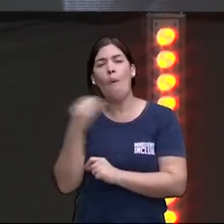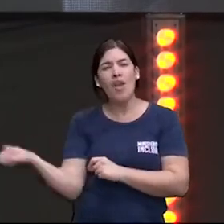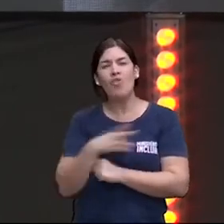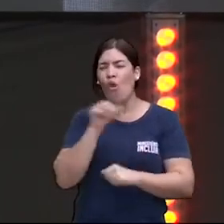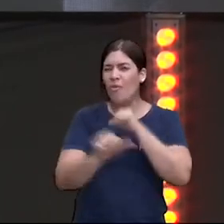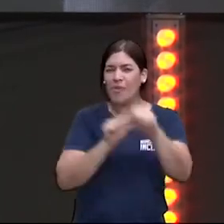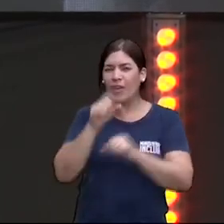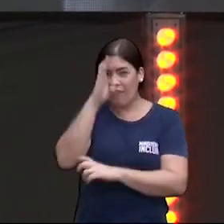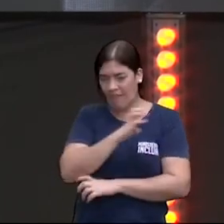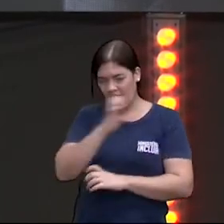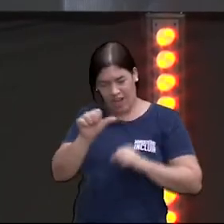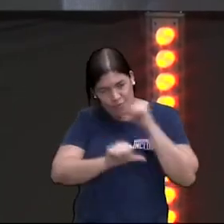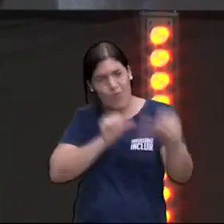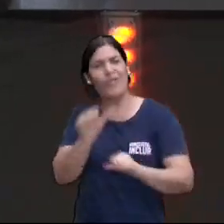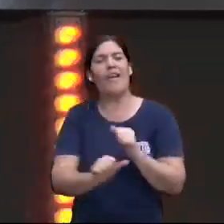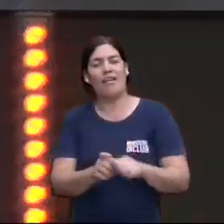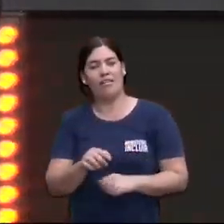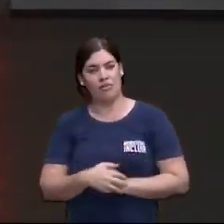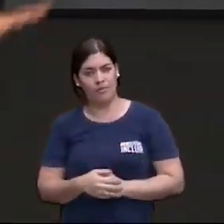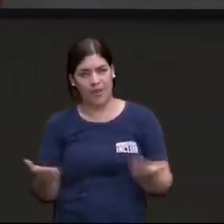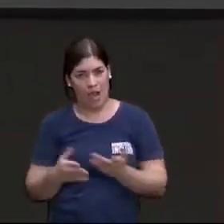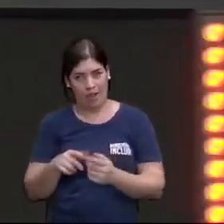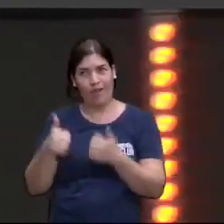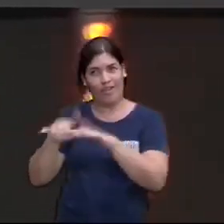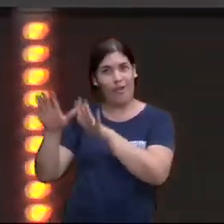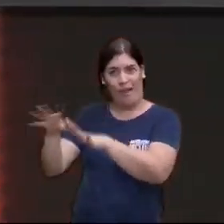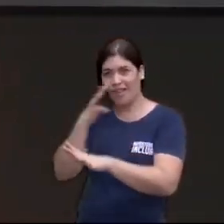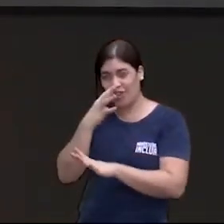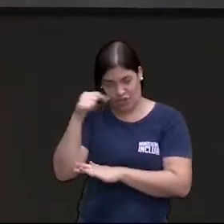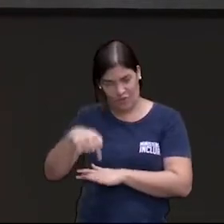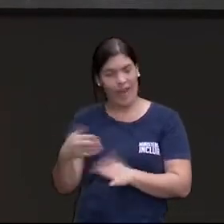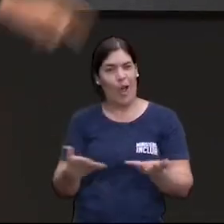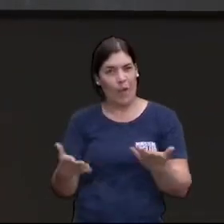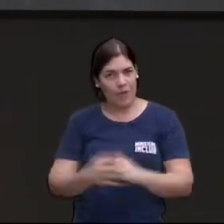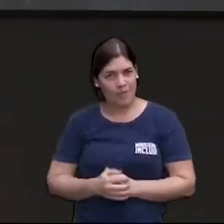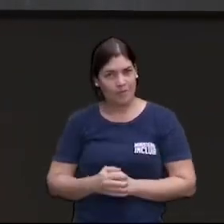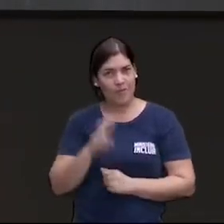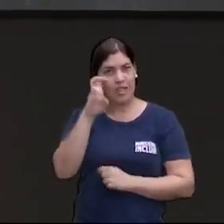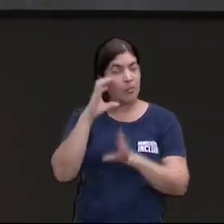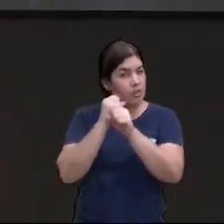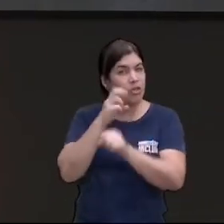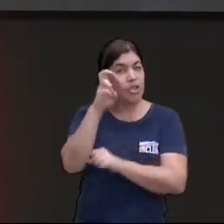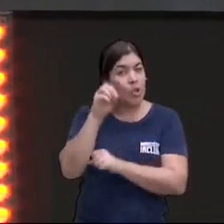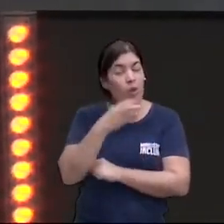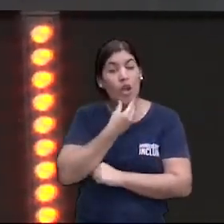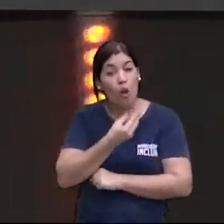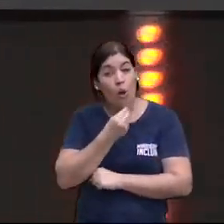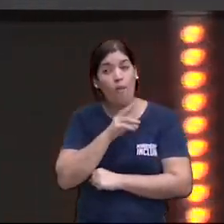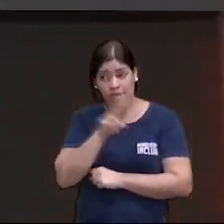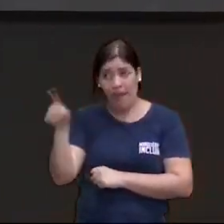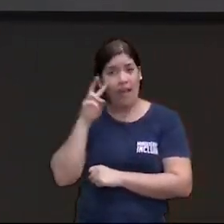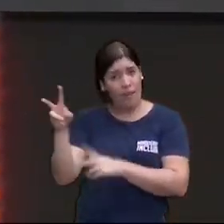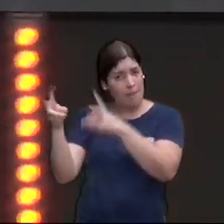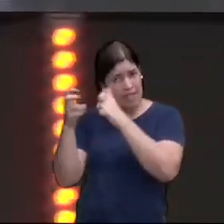evangelho eles estão lá me ouvindo agora 50 homens na nossa comunidade terapêutica vai lá que você vai ver